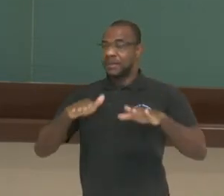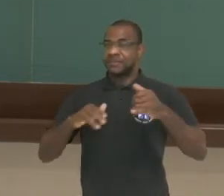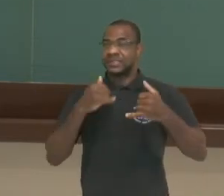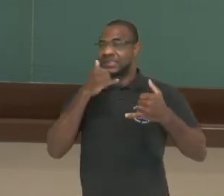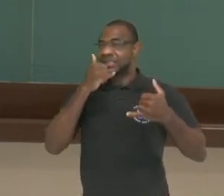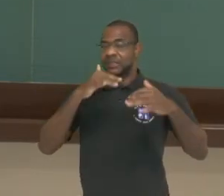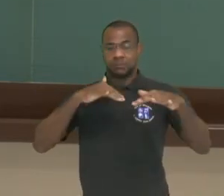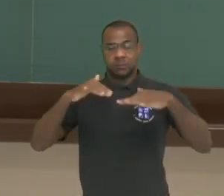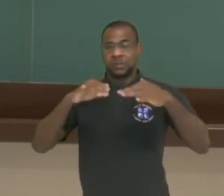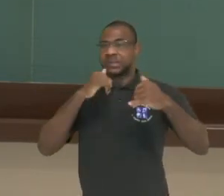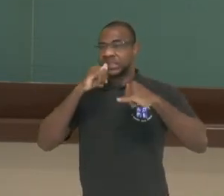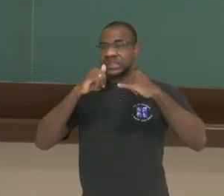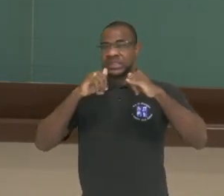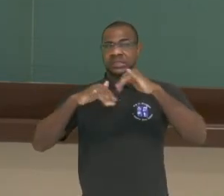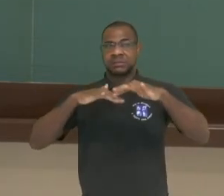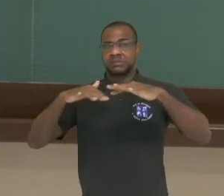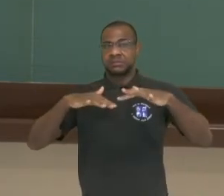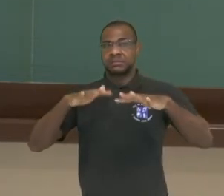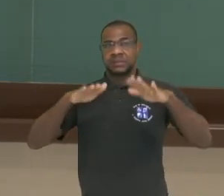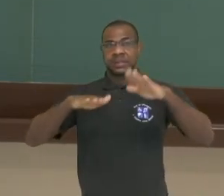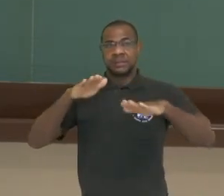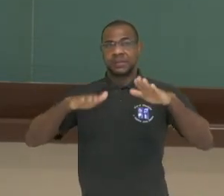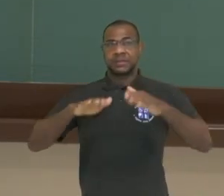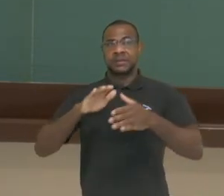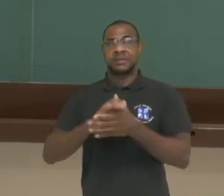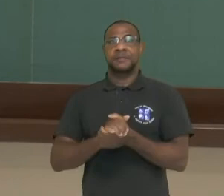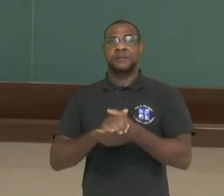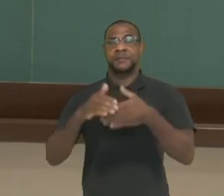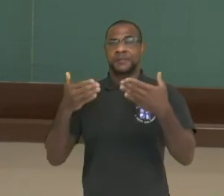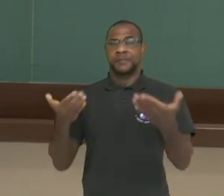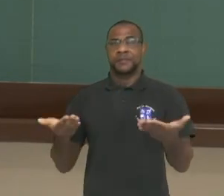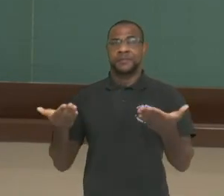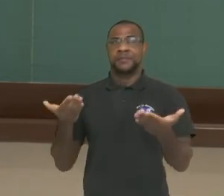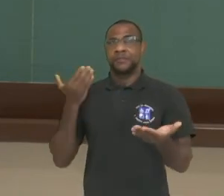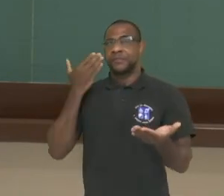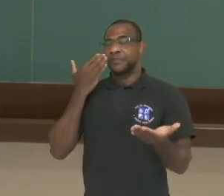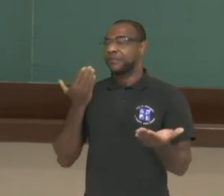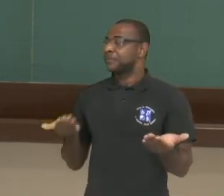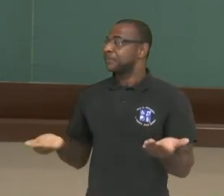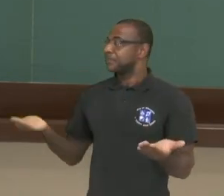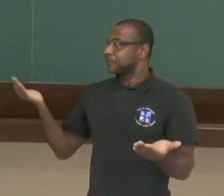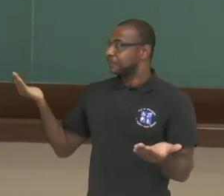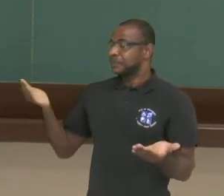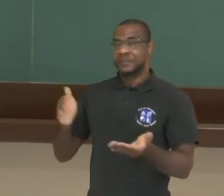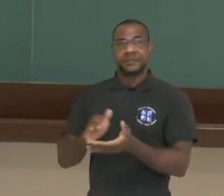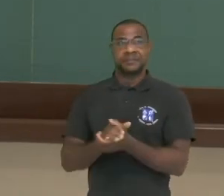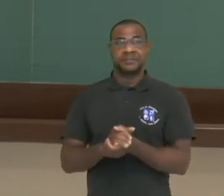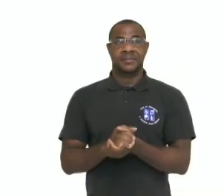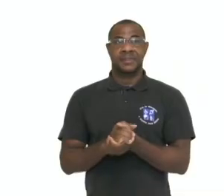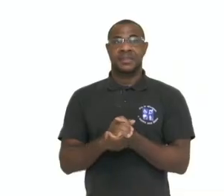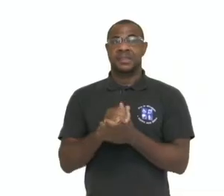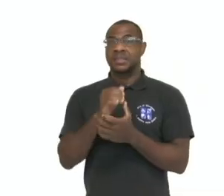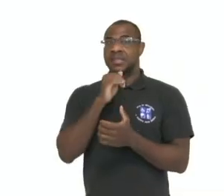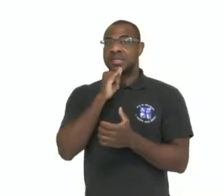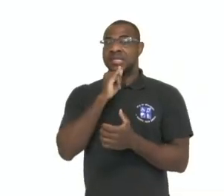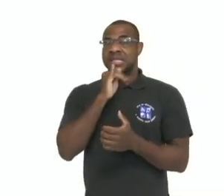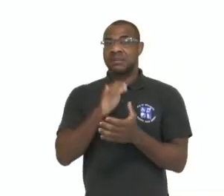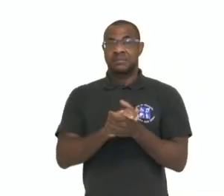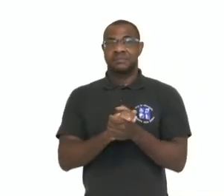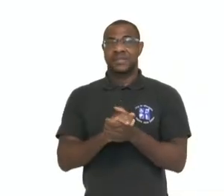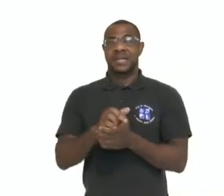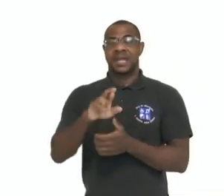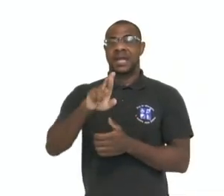essa movimentação de corrente elétrica, ok? Opa, vamos aqui. Quanto maior o valor da